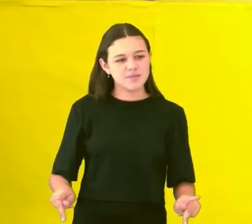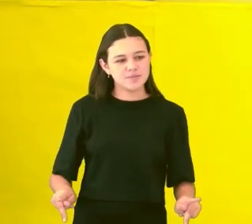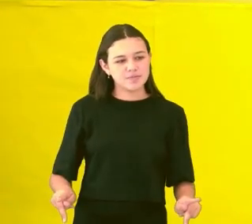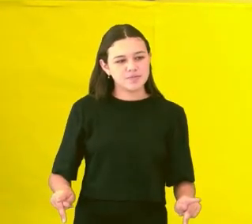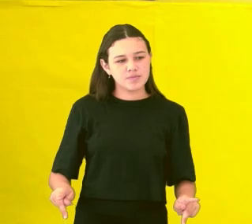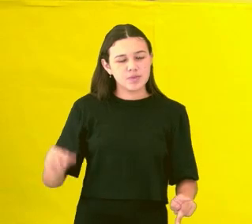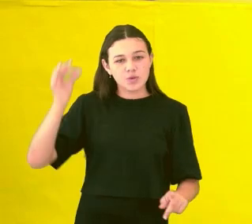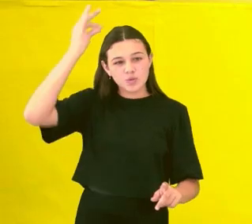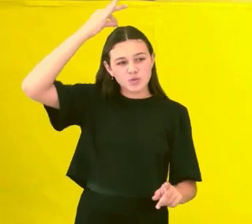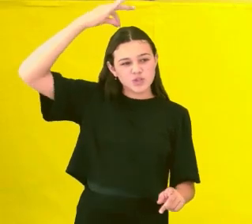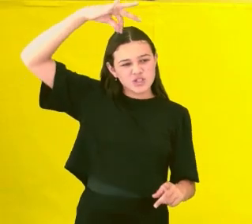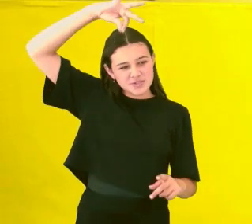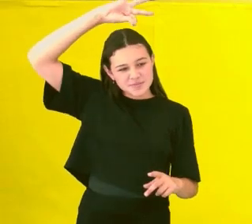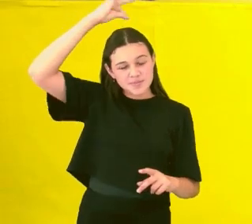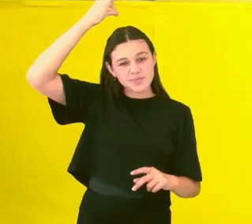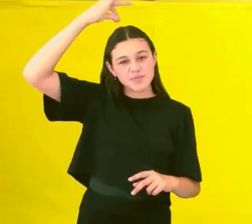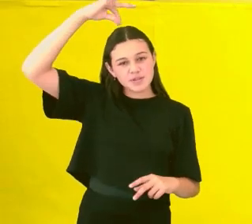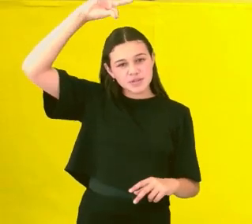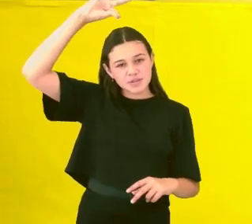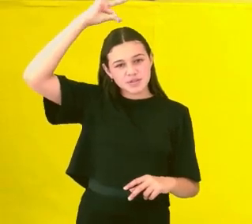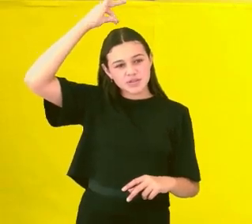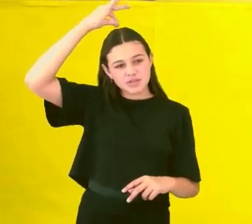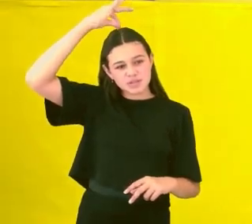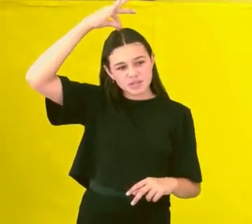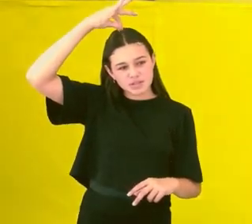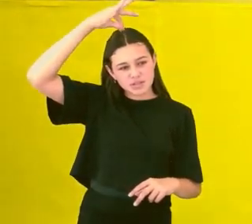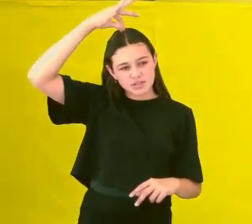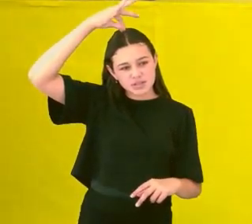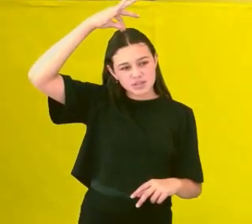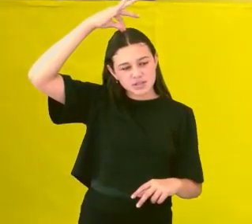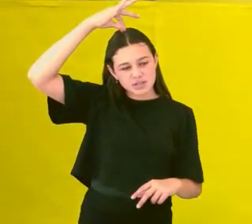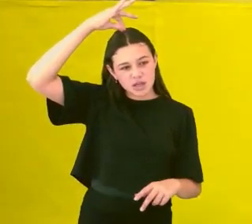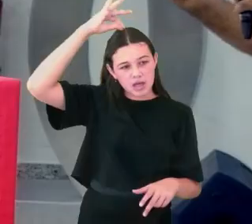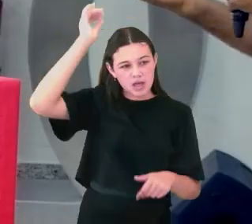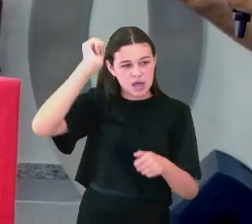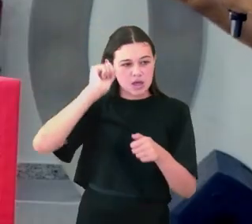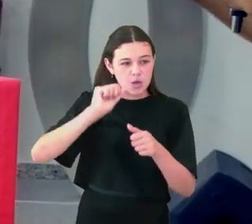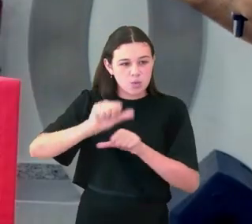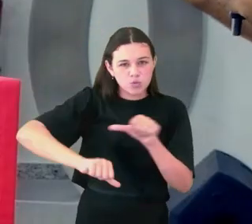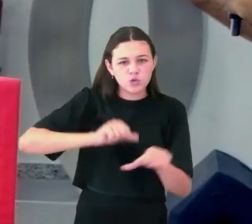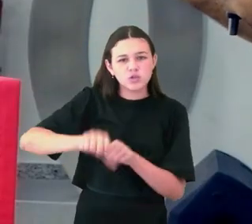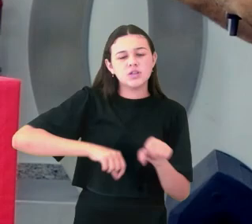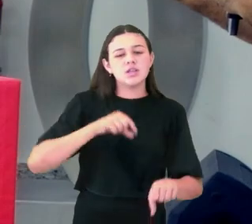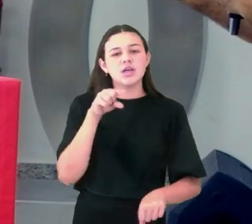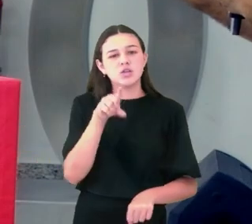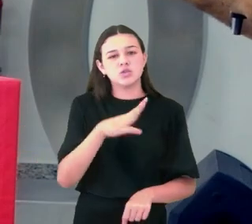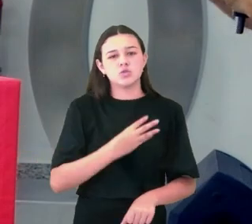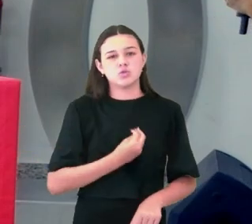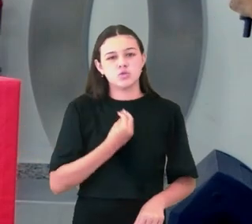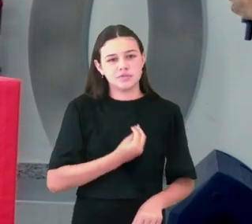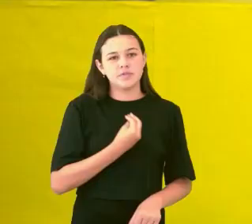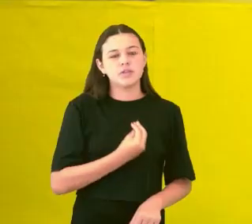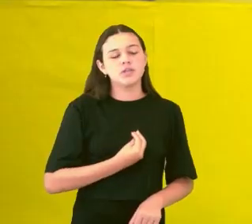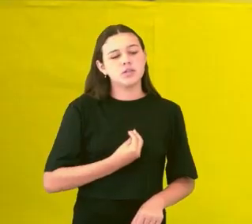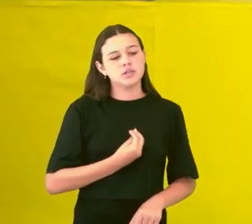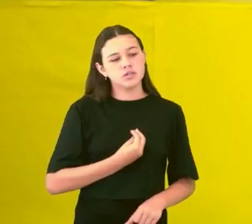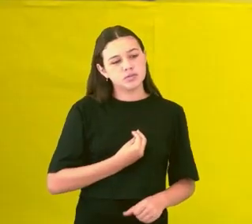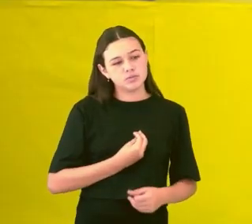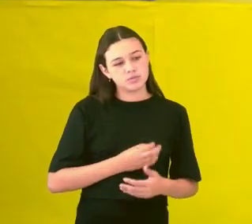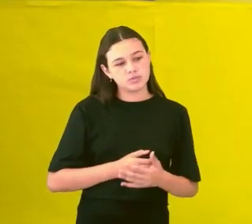Uma das coisas curiosas é que, enquanto a ave-mãe, às vezes a ave-pai também, não é, gente? Está